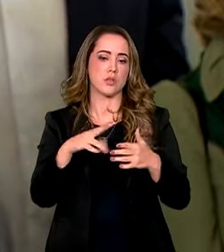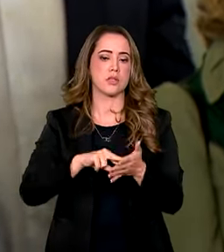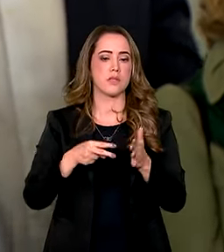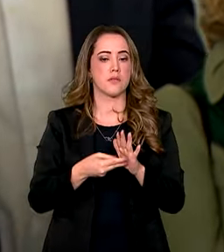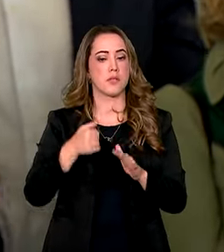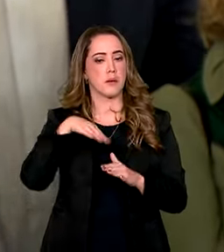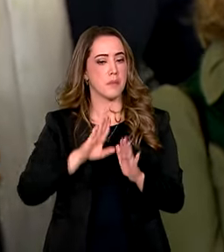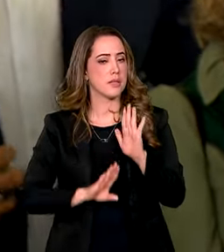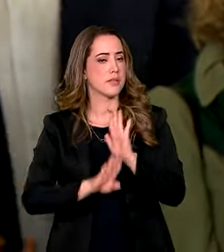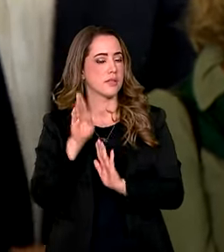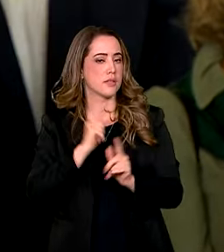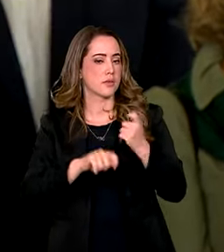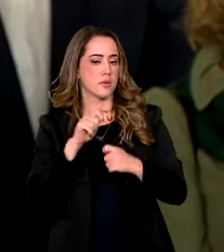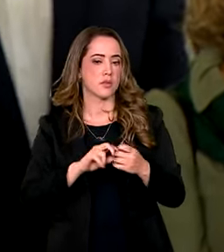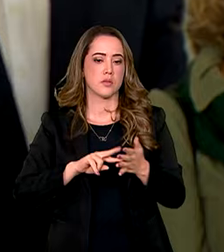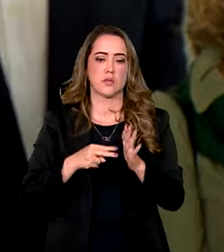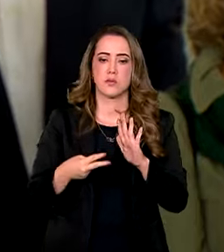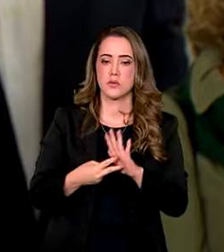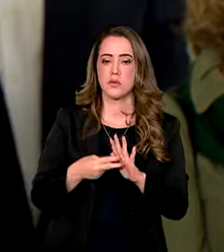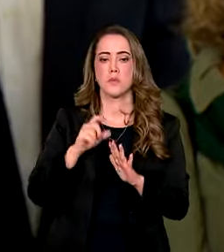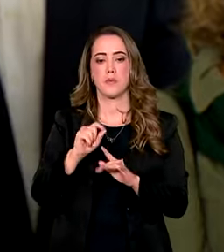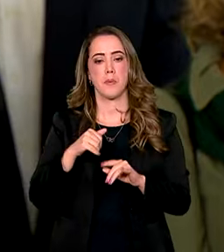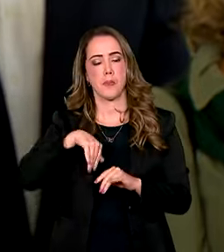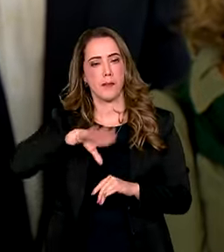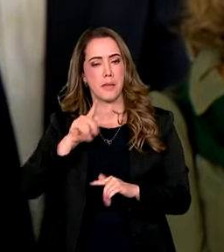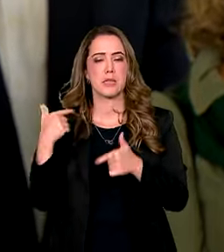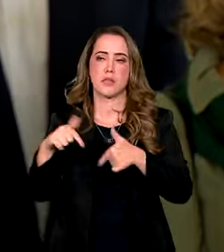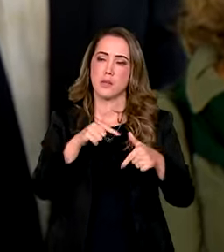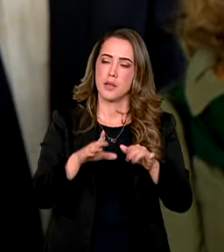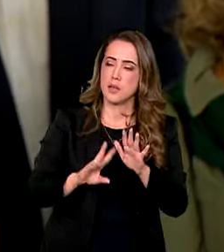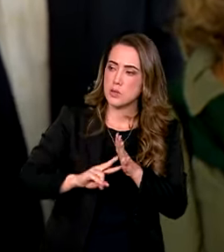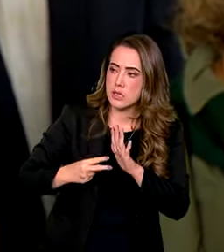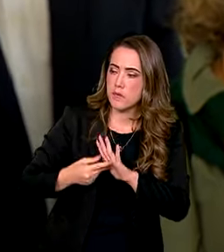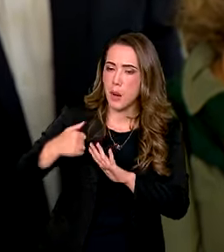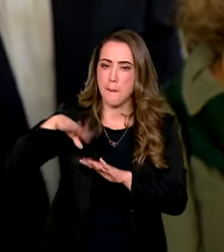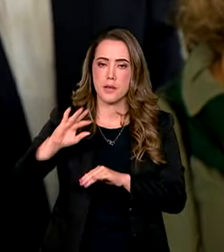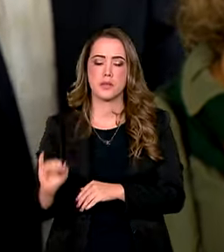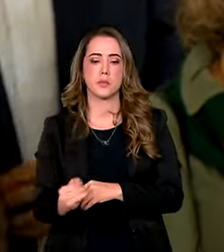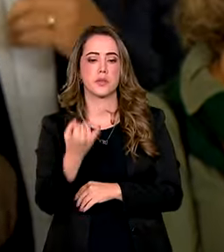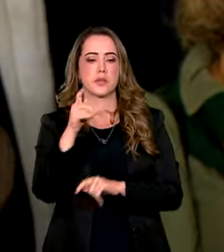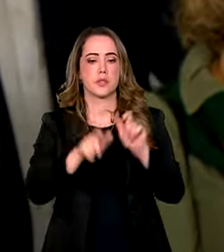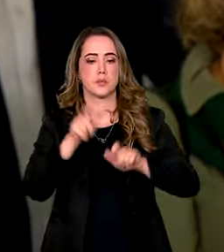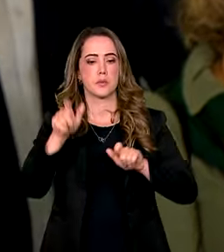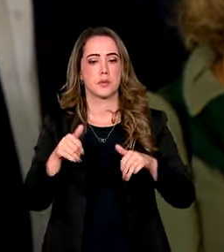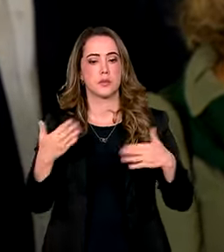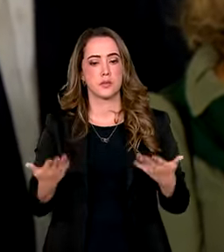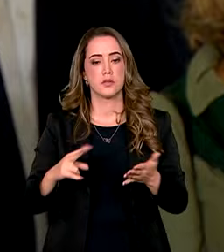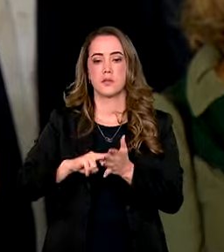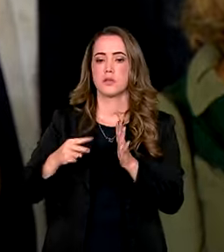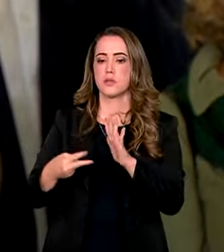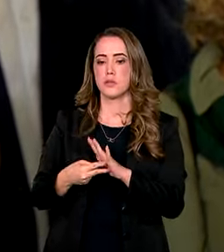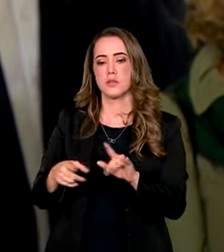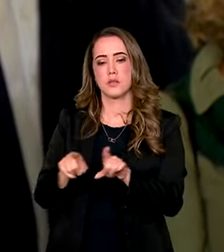econômico. E mais crescimento econômico significa mais emprego, significa mais oportunidades para as pessoas e